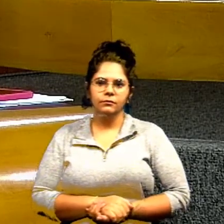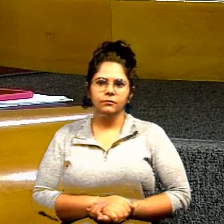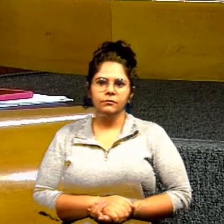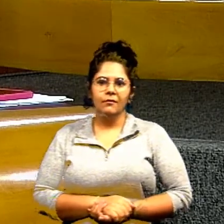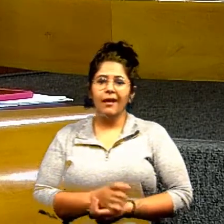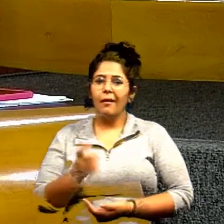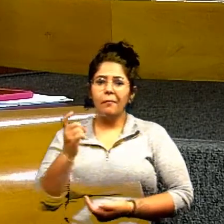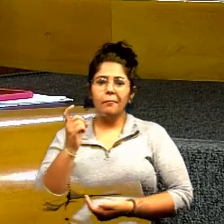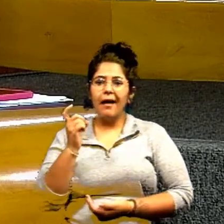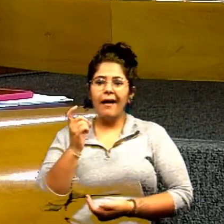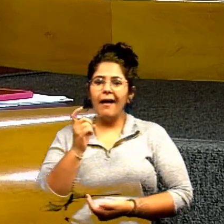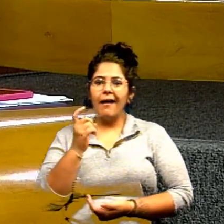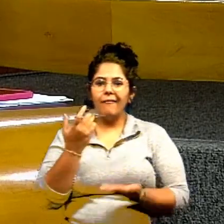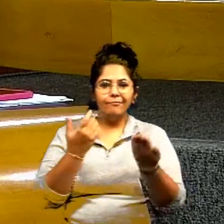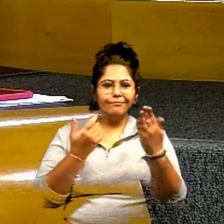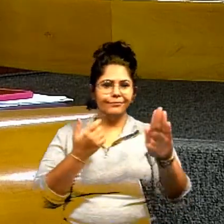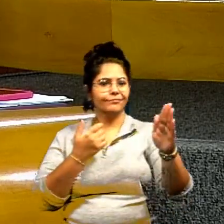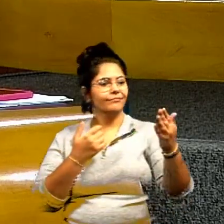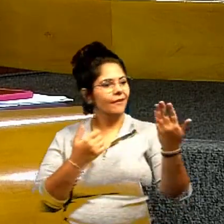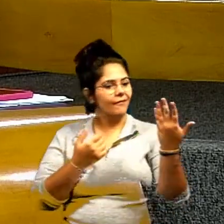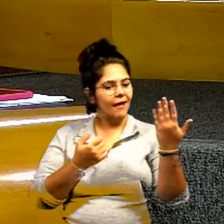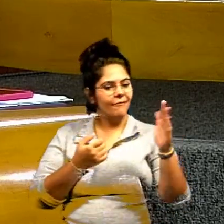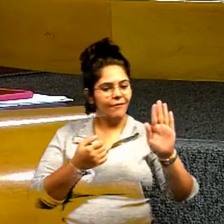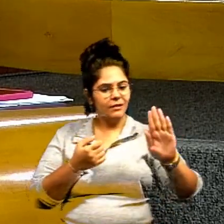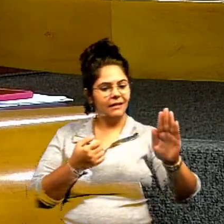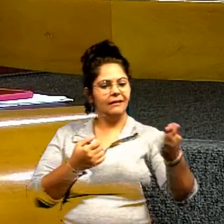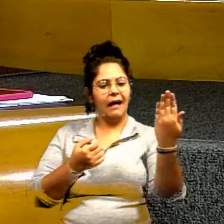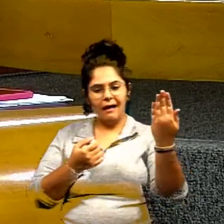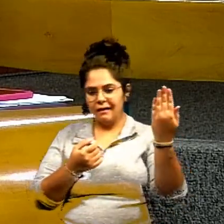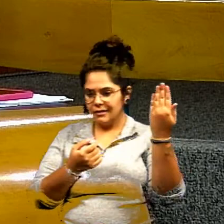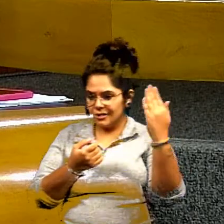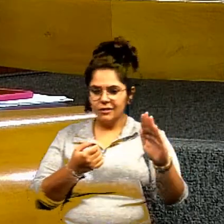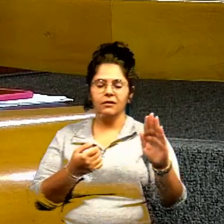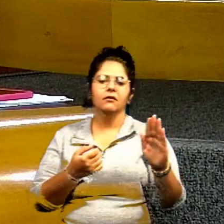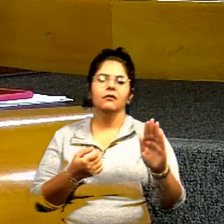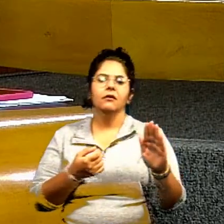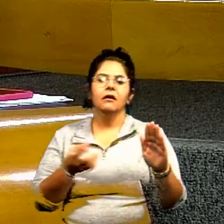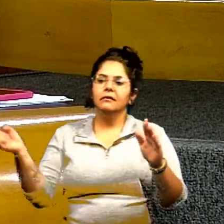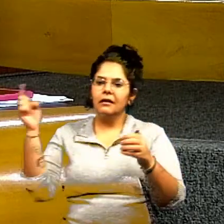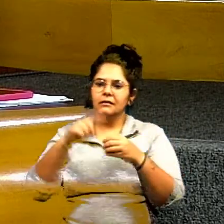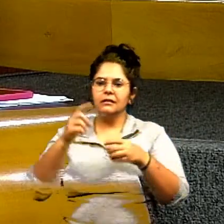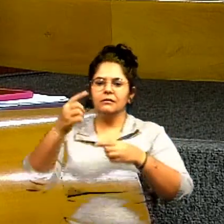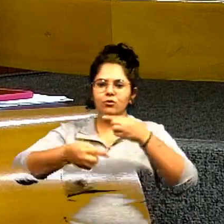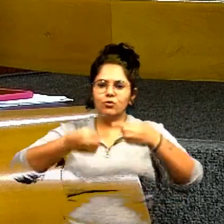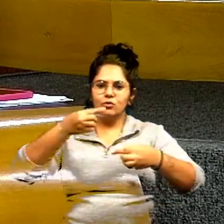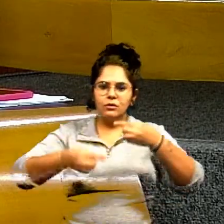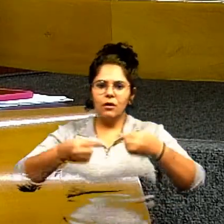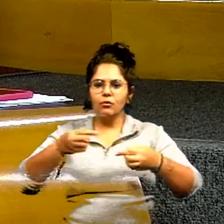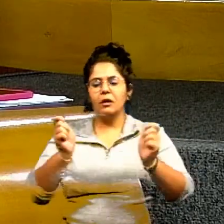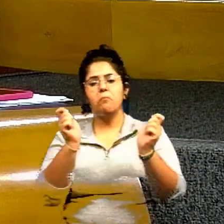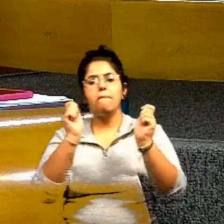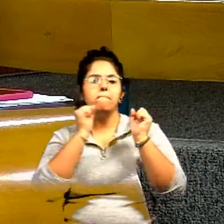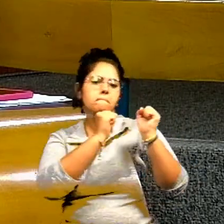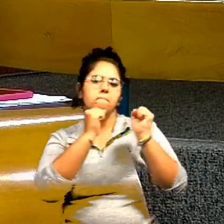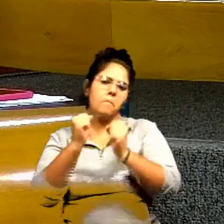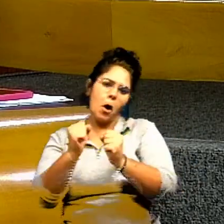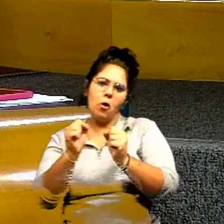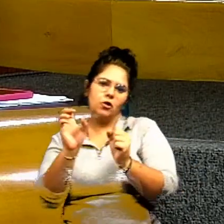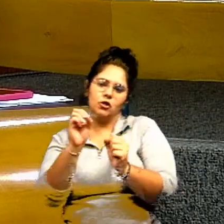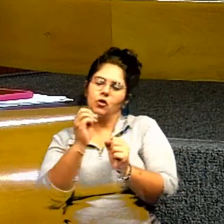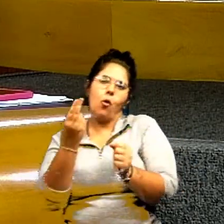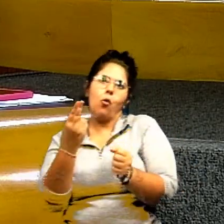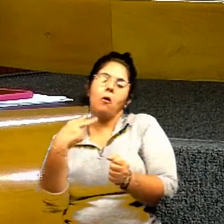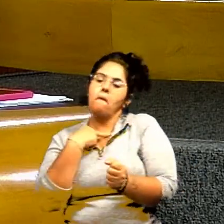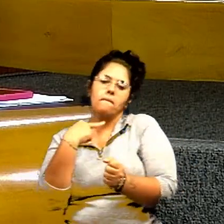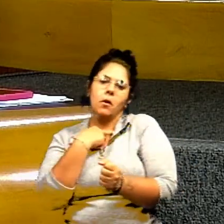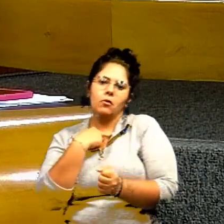é hipocrisia trazer esse debate para o campo do que é permitido ou o que não é permitido eu não estou aqui